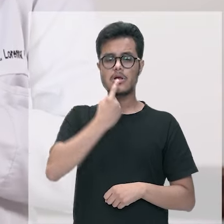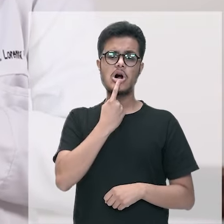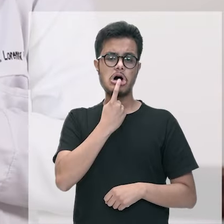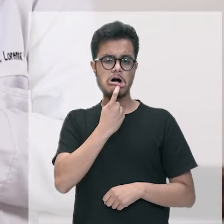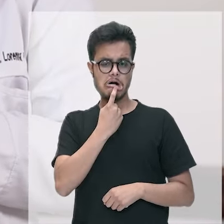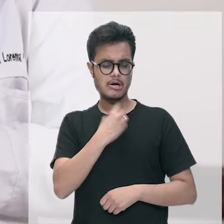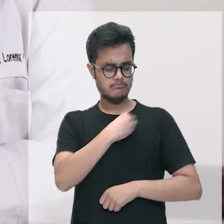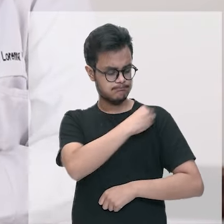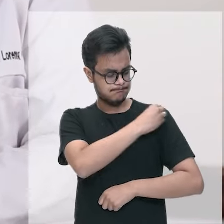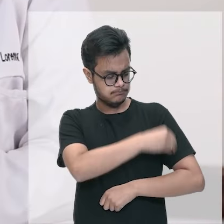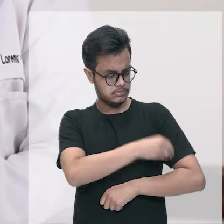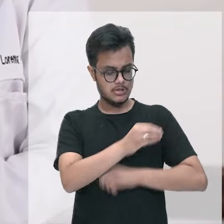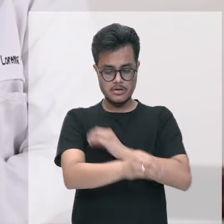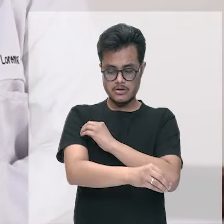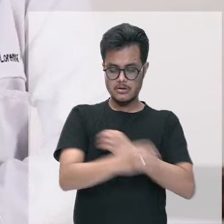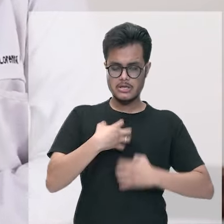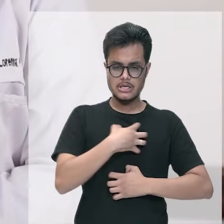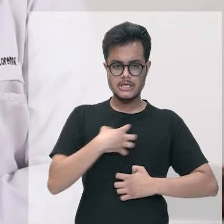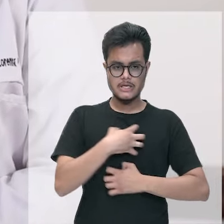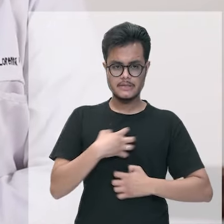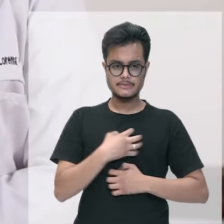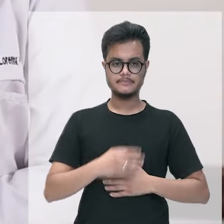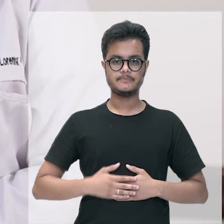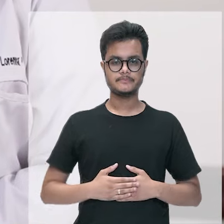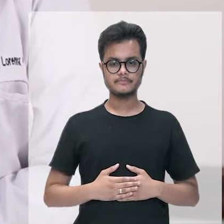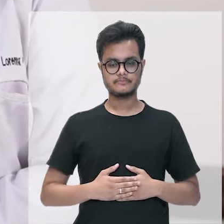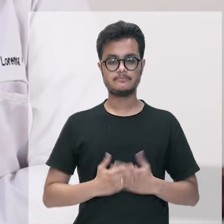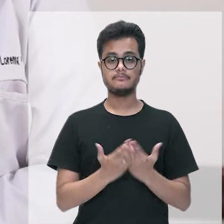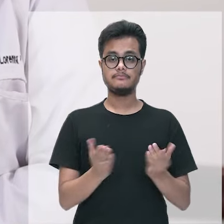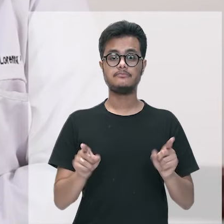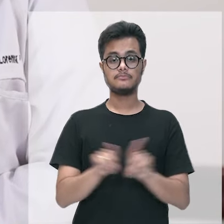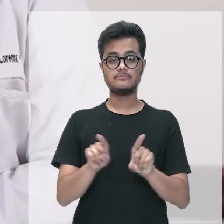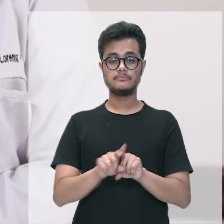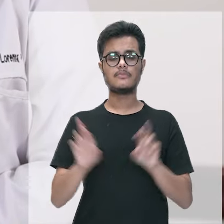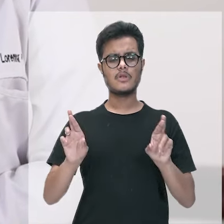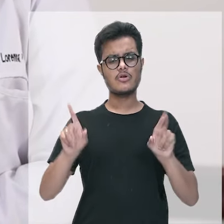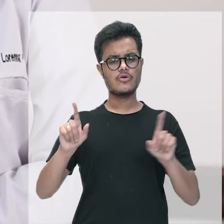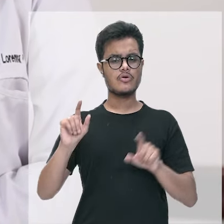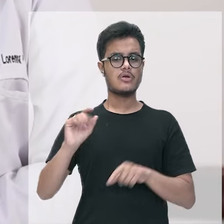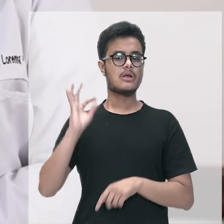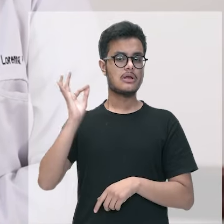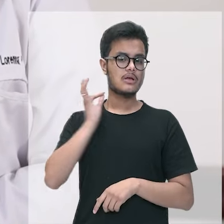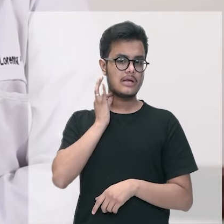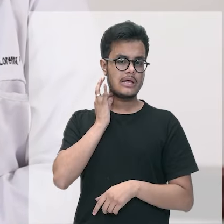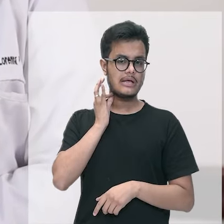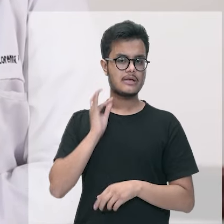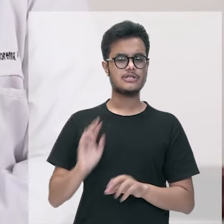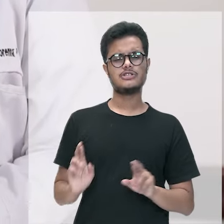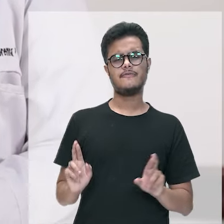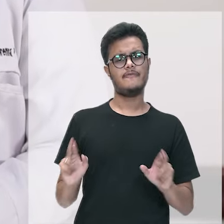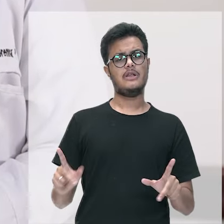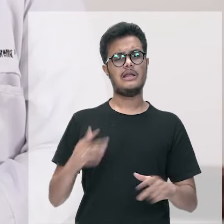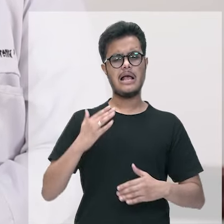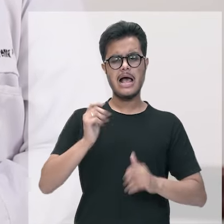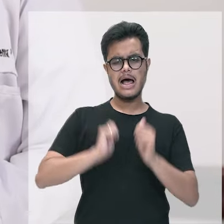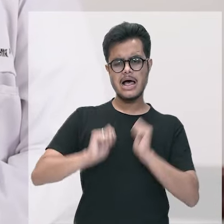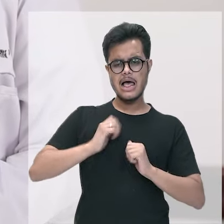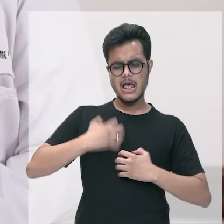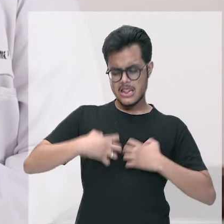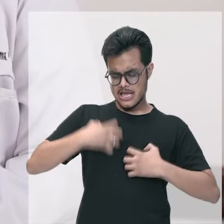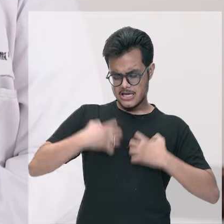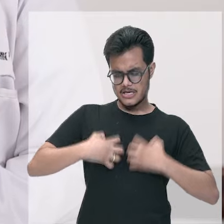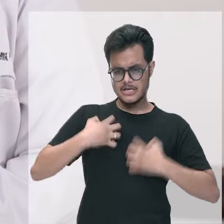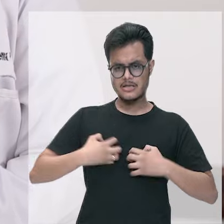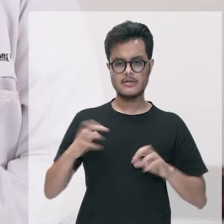manchas pelo corpo e coceira sendo muitas vezes confundida com o quadro de alergia no entanto